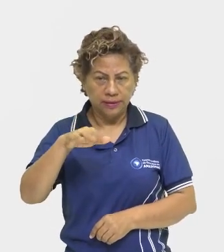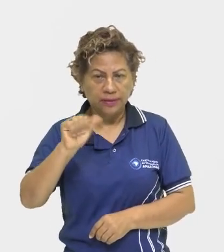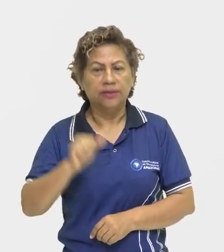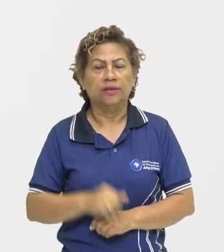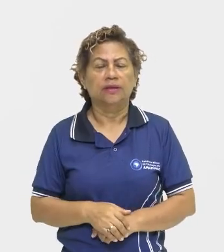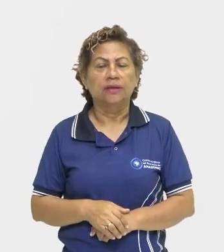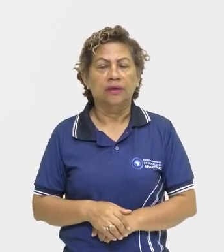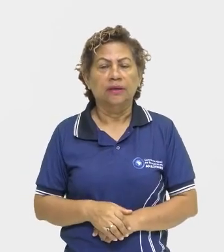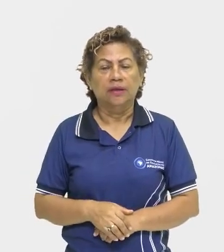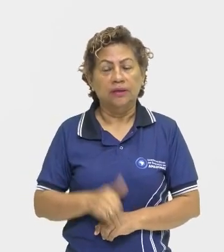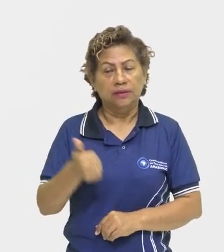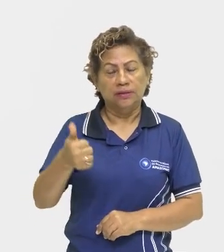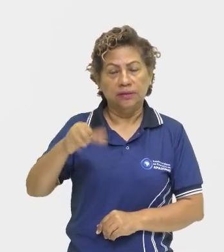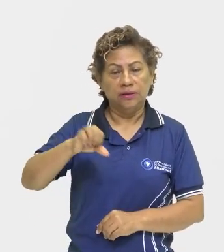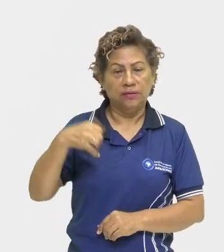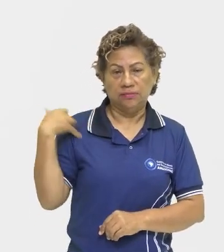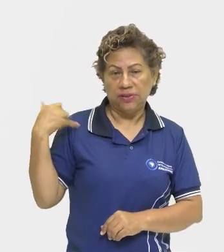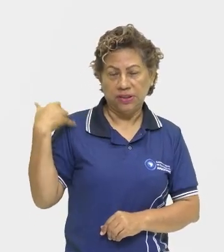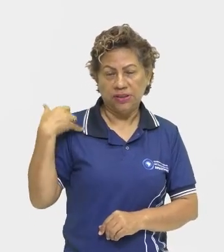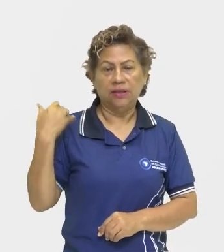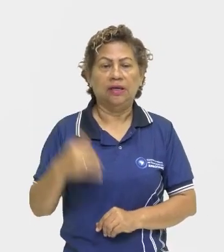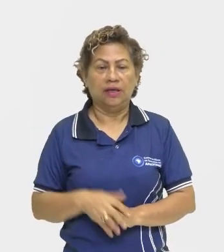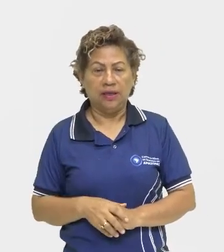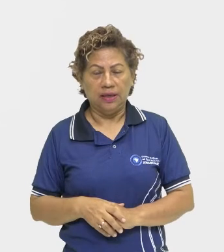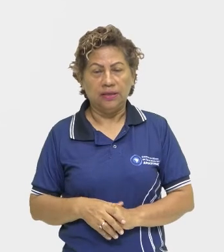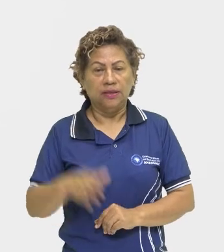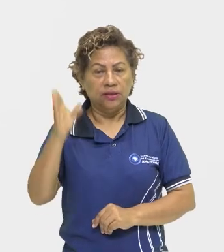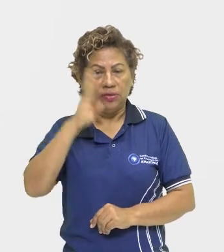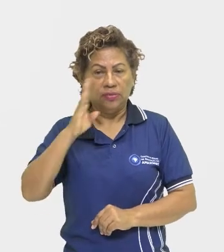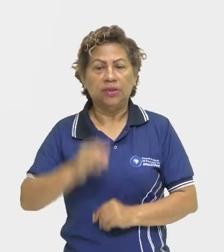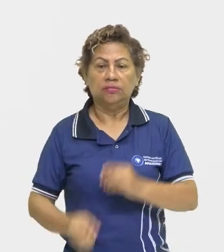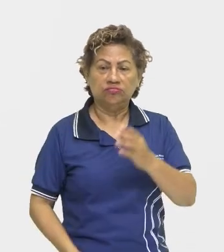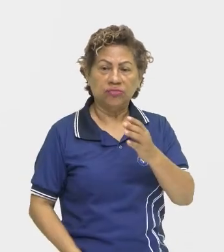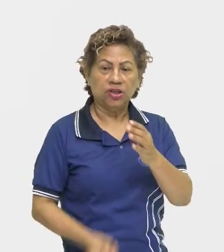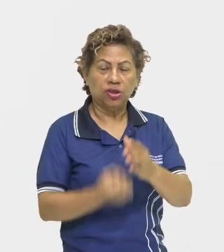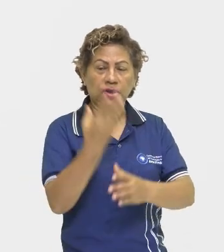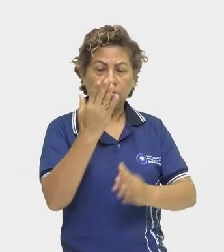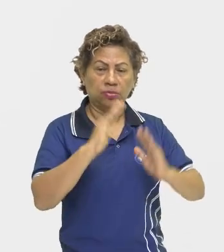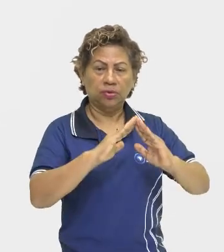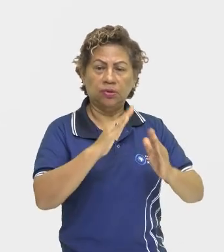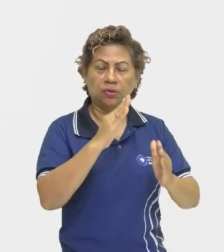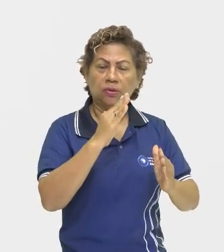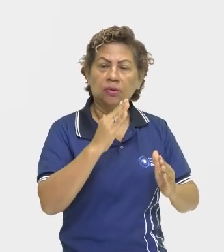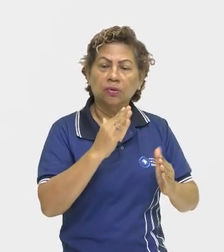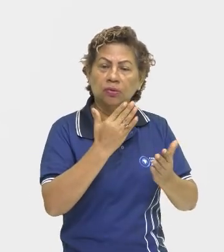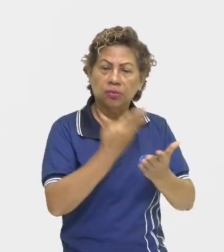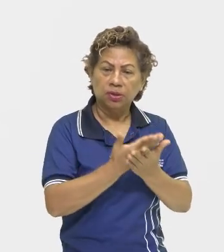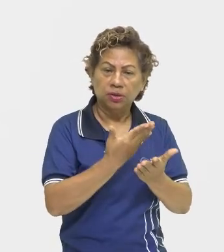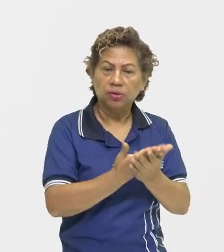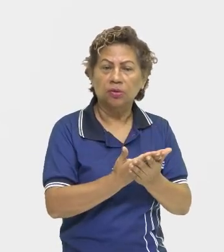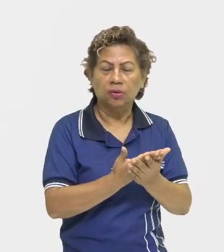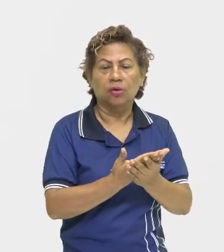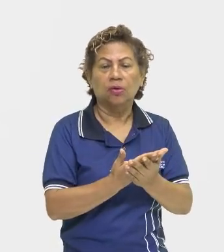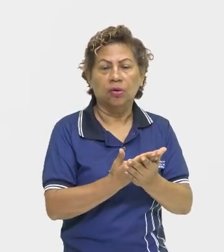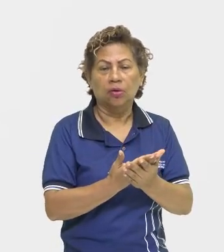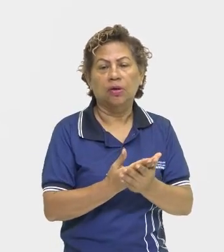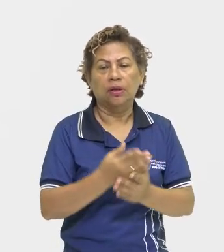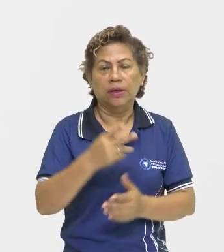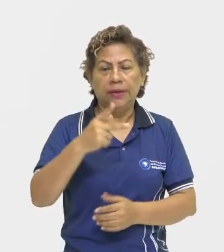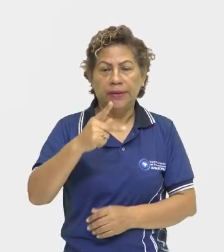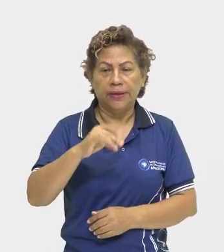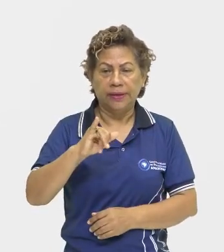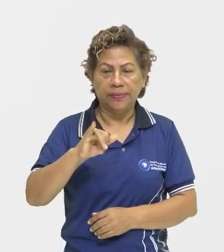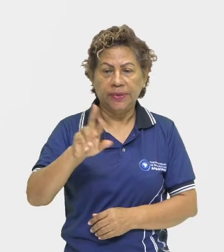e ele fundou um colégio em Piratininga, onde lá em São Paulo, já havia mencionado esse dado para vocês, né,